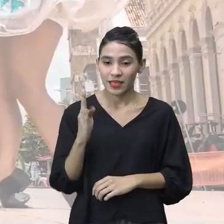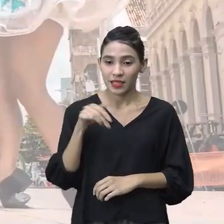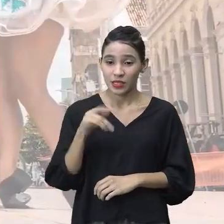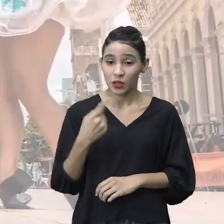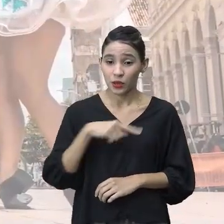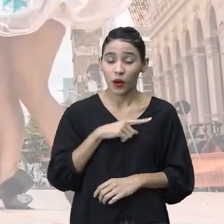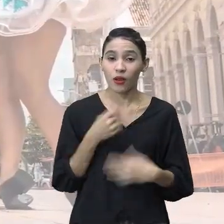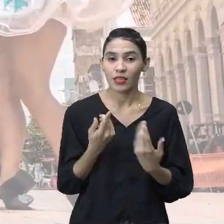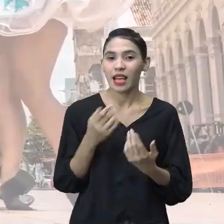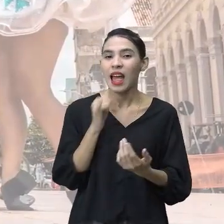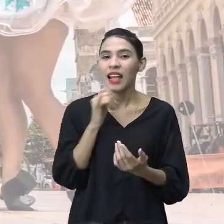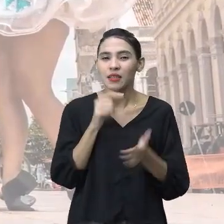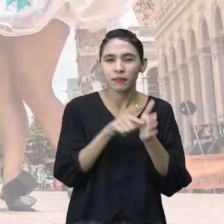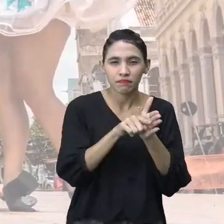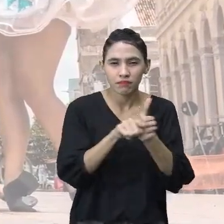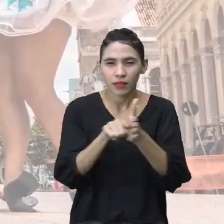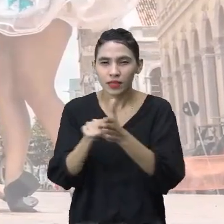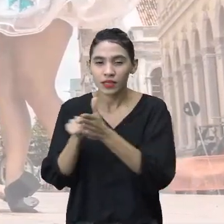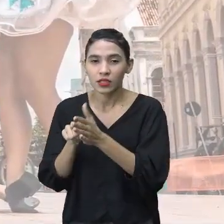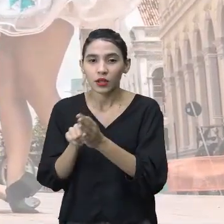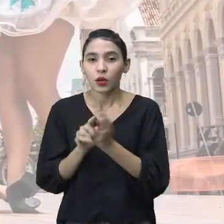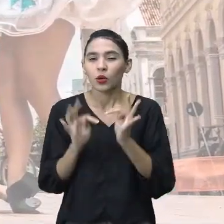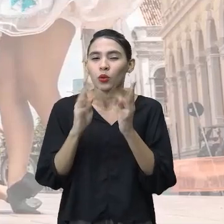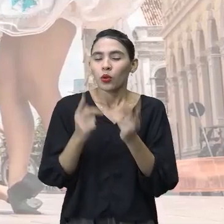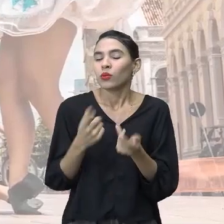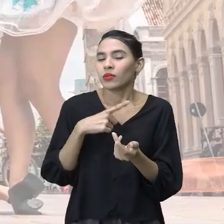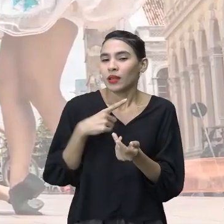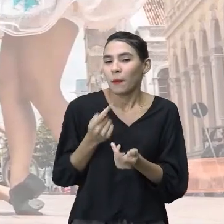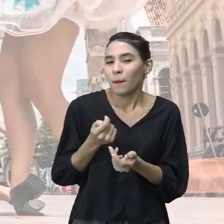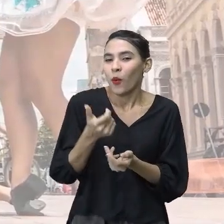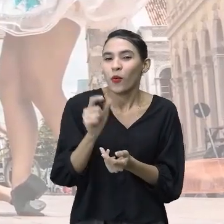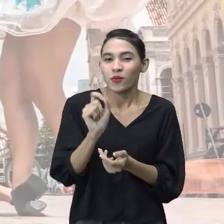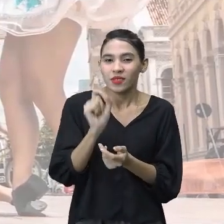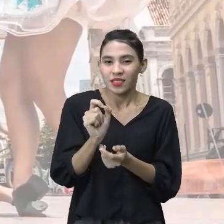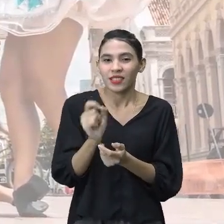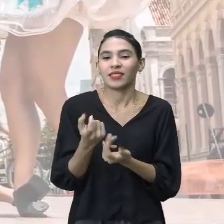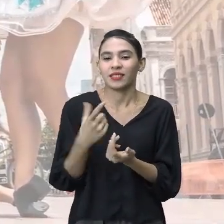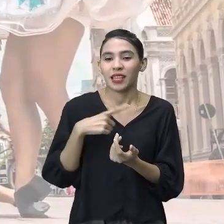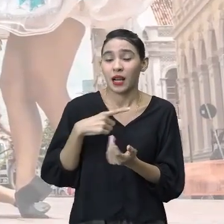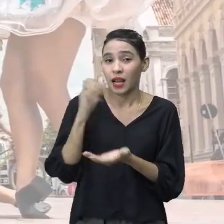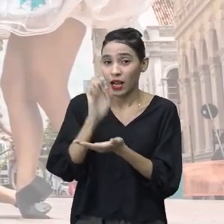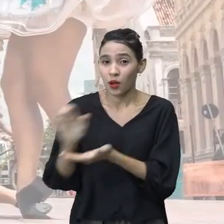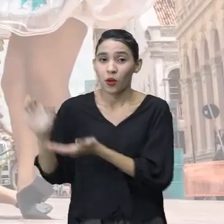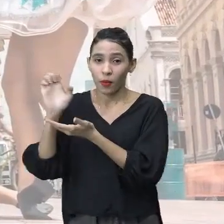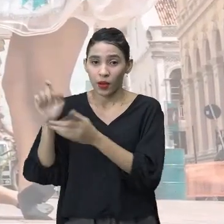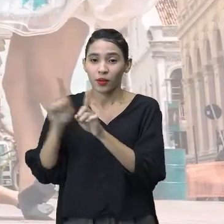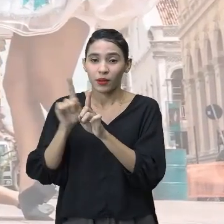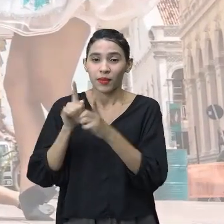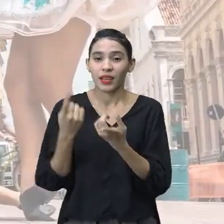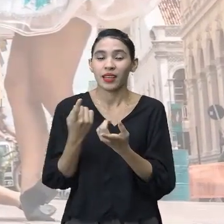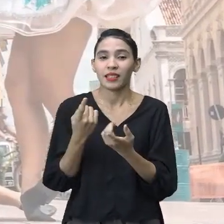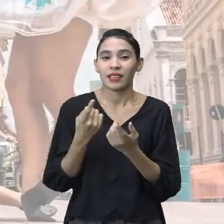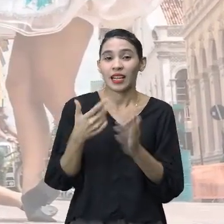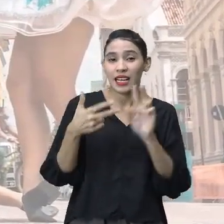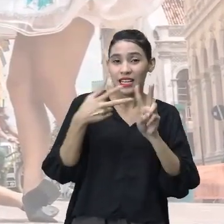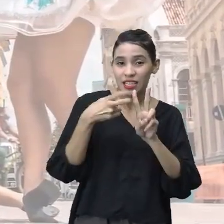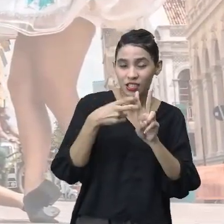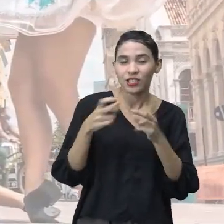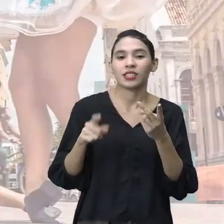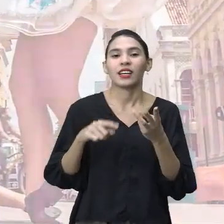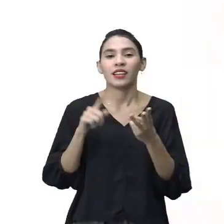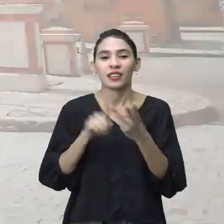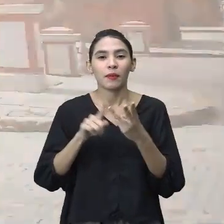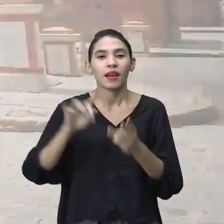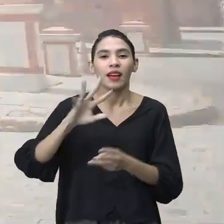fossem um levantamento, todo mundo tem um pouquinho de quê? Do lado europeu, do lado indígena e do lado